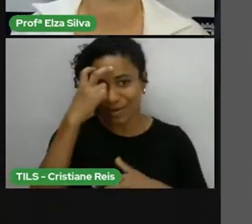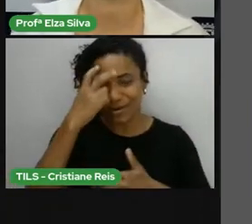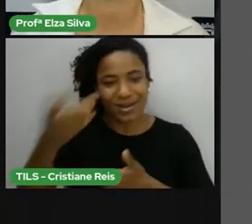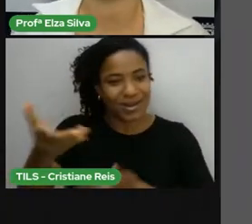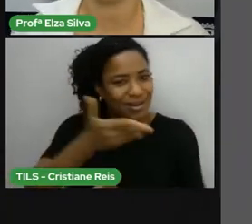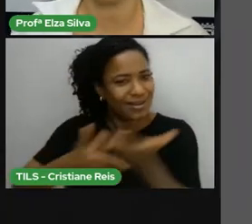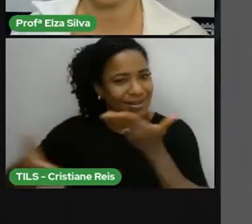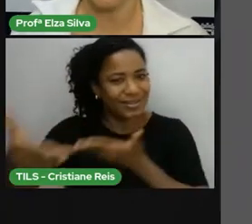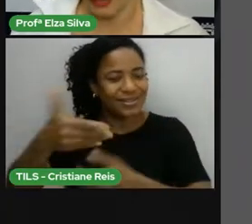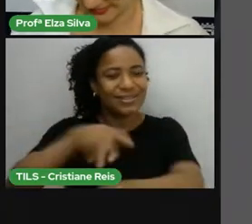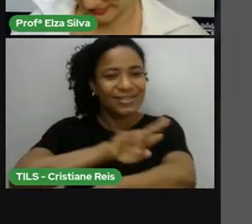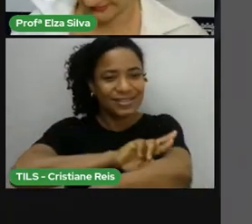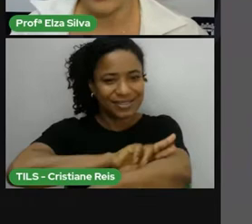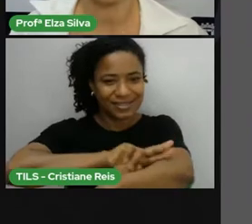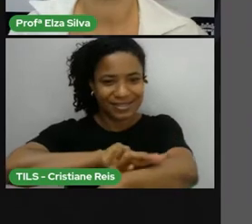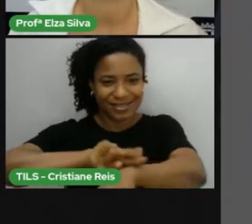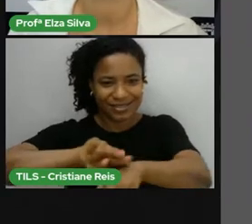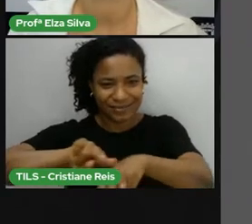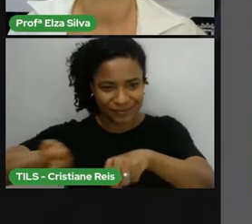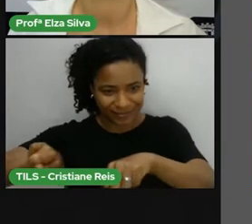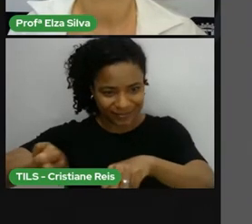étnico-raciais.